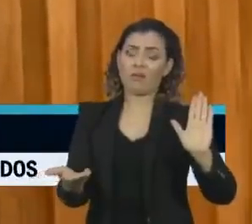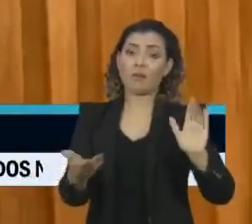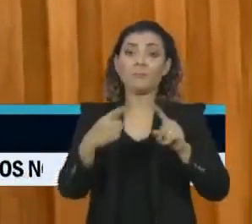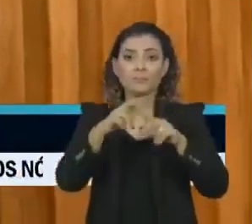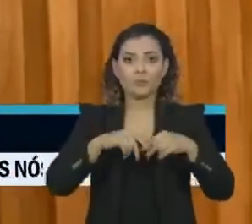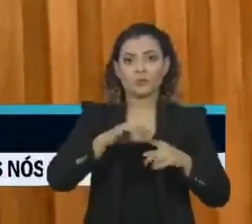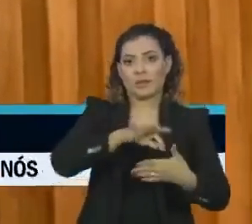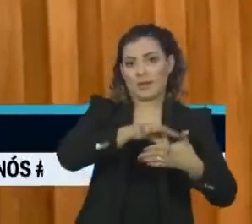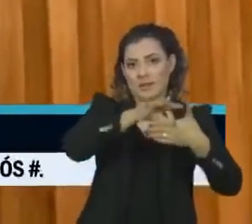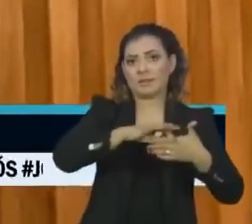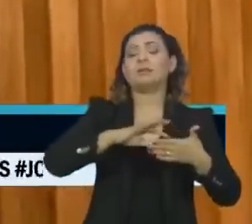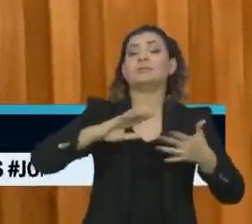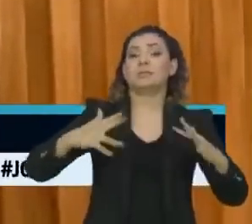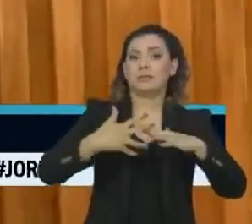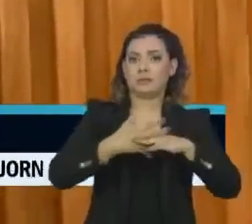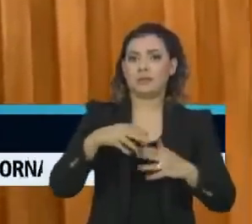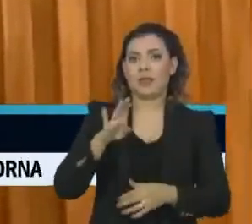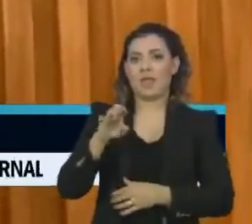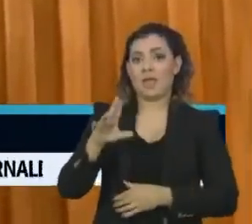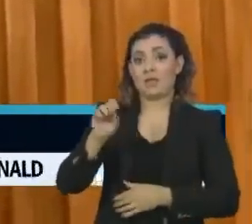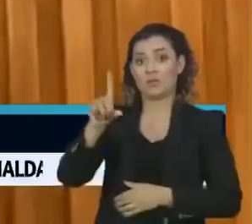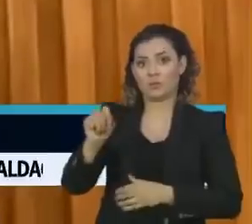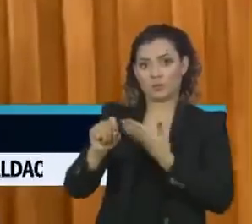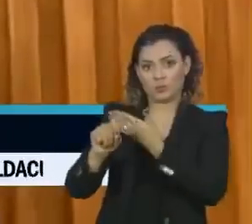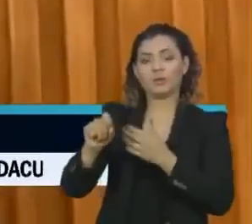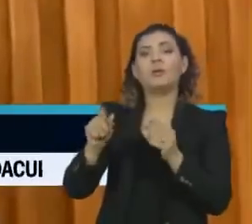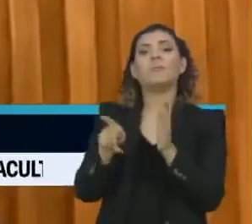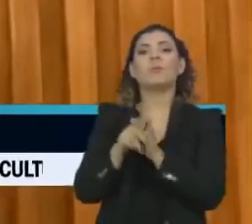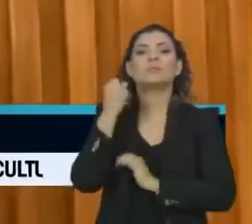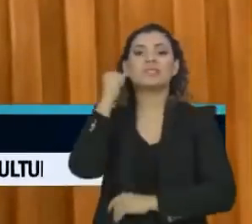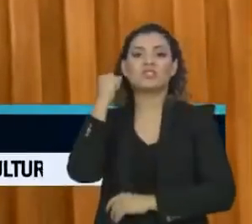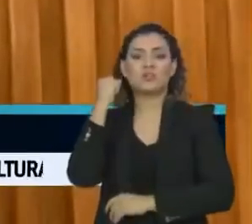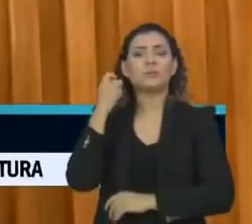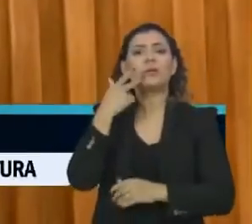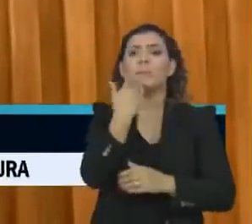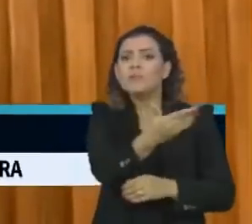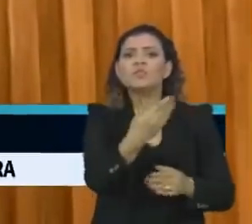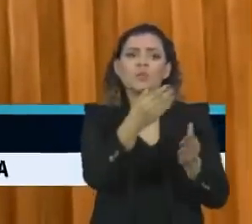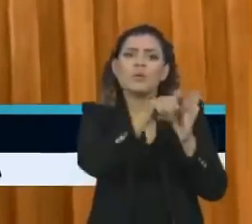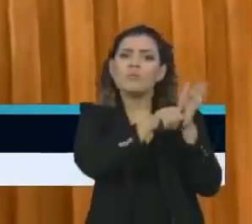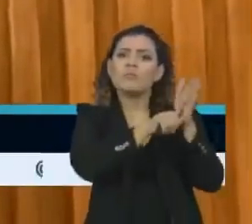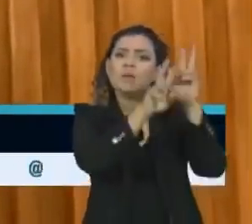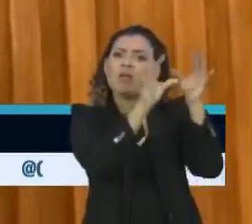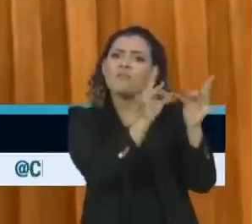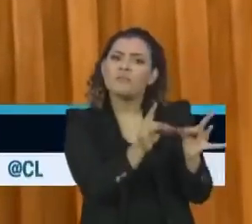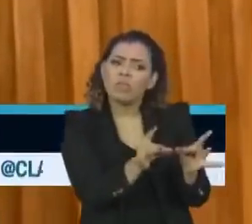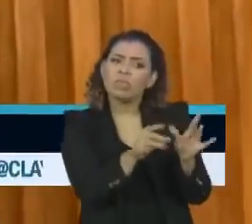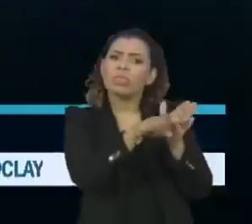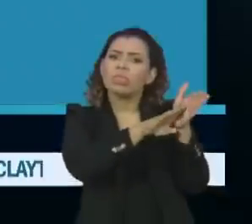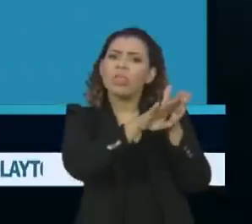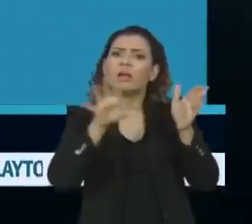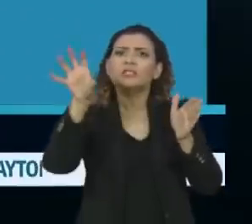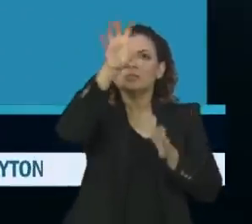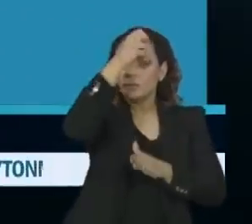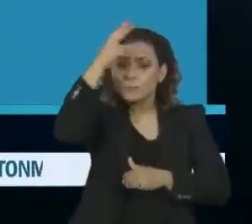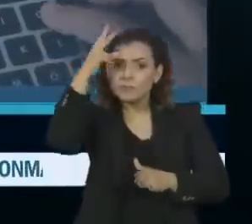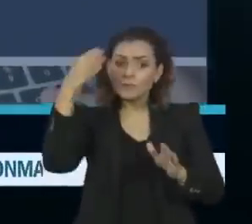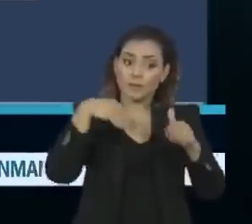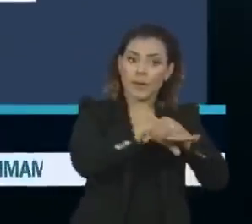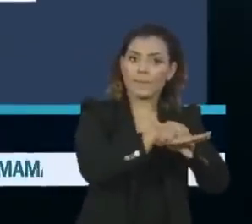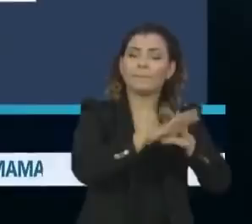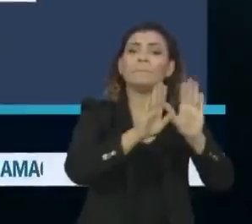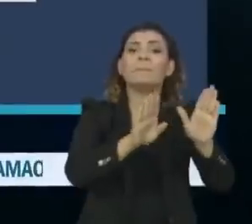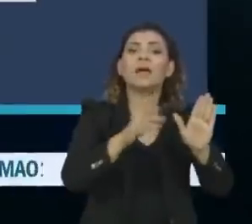Cidadania no Senado, Alessandro Vieira de Sergipe, protocolou um pedido para ampliar as investigações para estados e municípios. No Twitter,